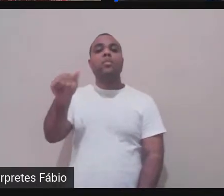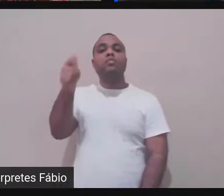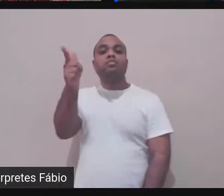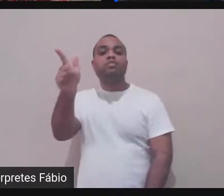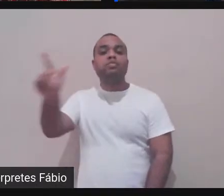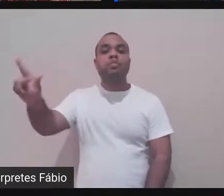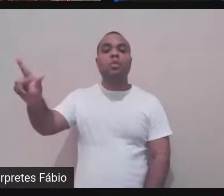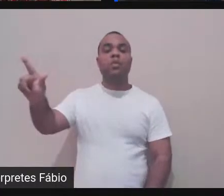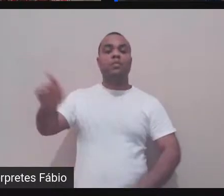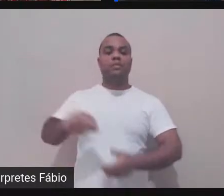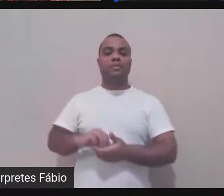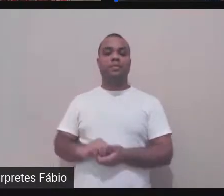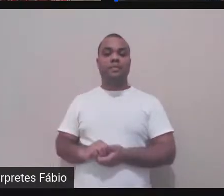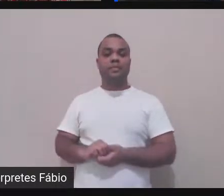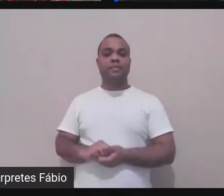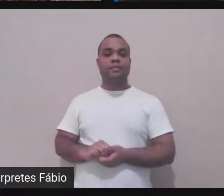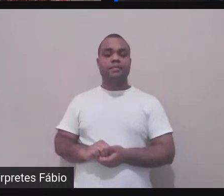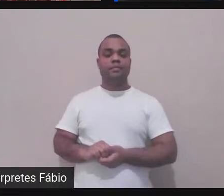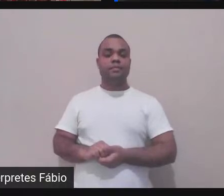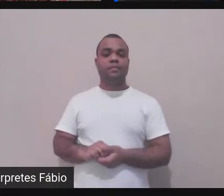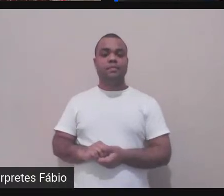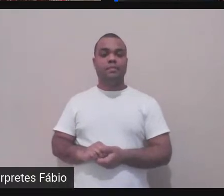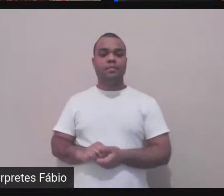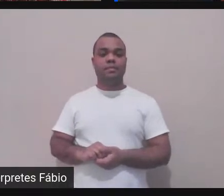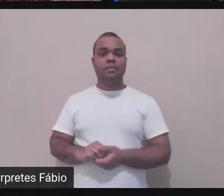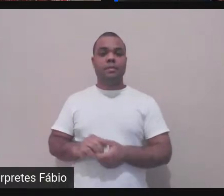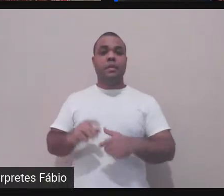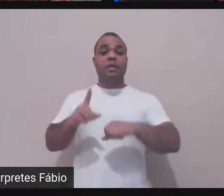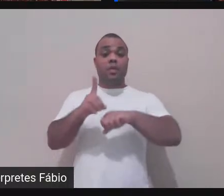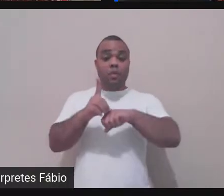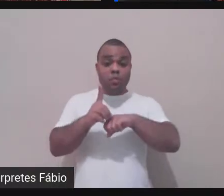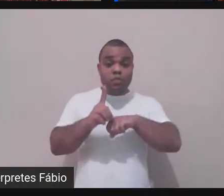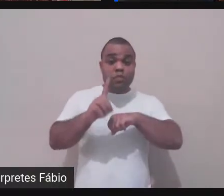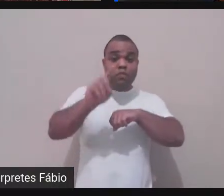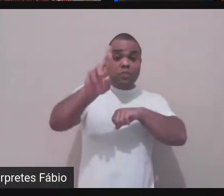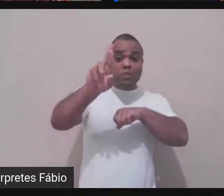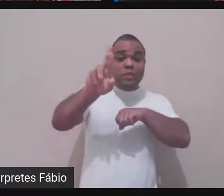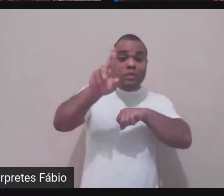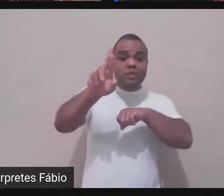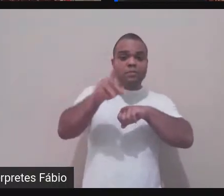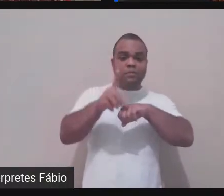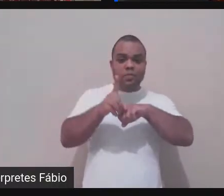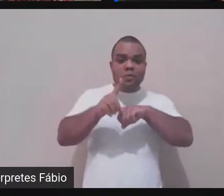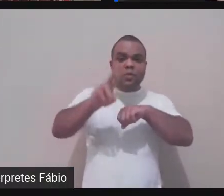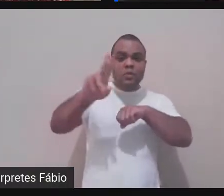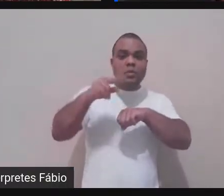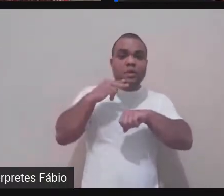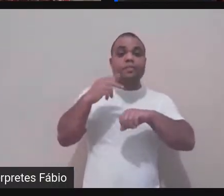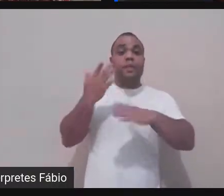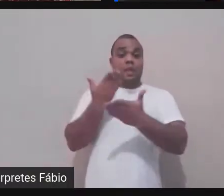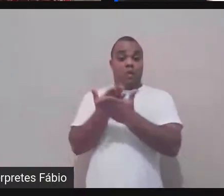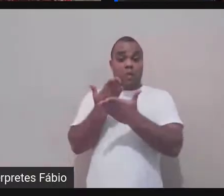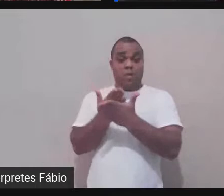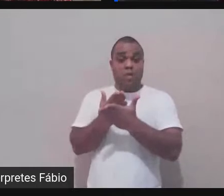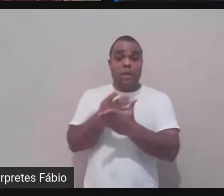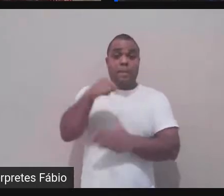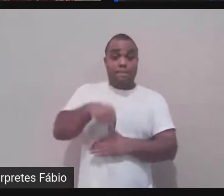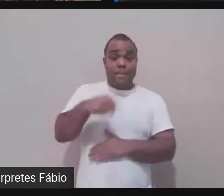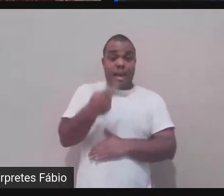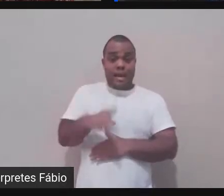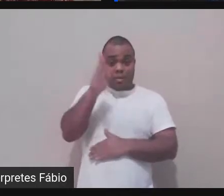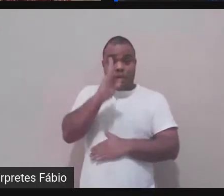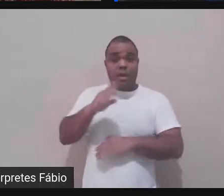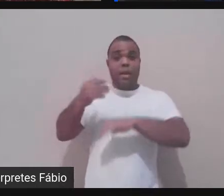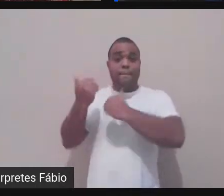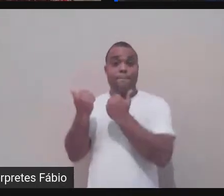meu período de mobilidade, né, o doutorado de sanduíche, quando eu fiz a Universidade de Lund, na Suécia. Ela não veio pelo IEAT,